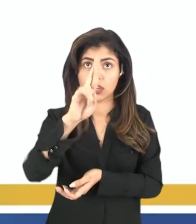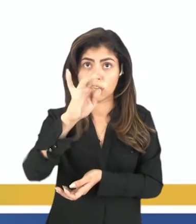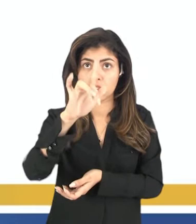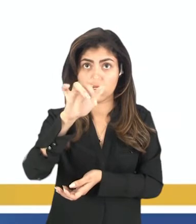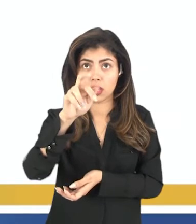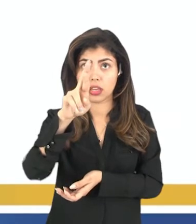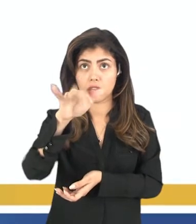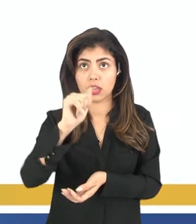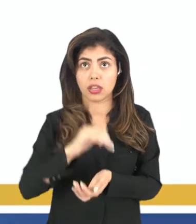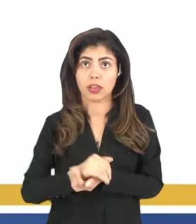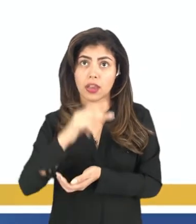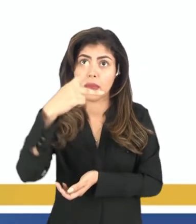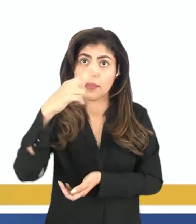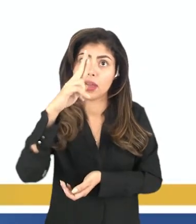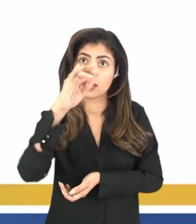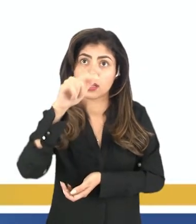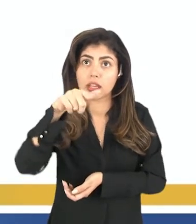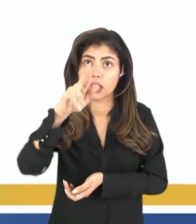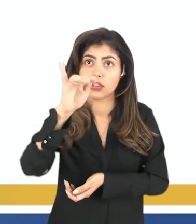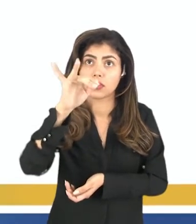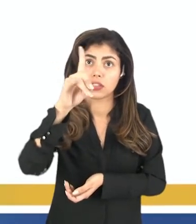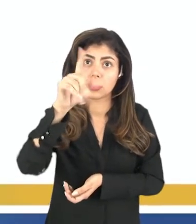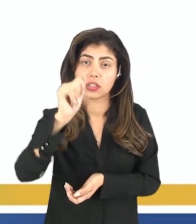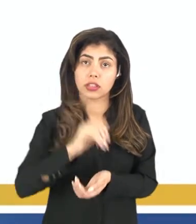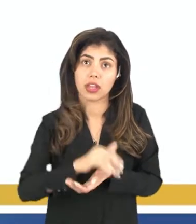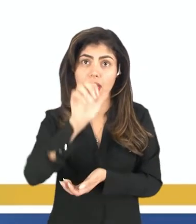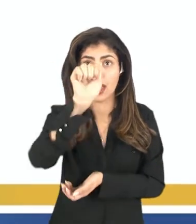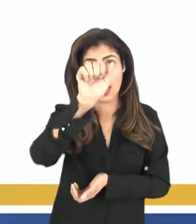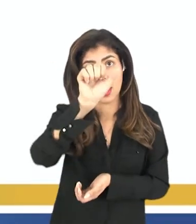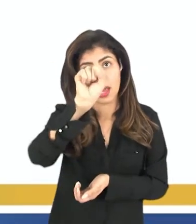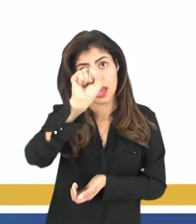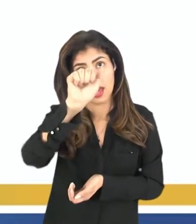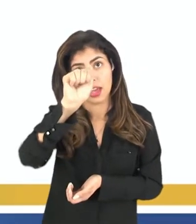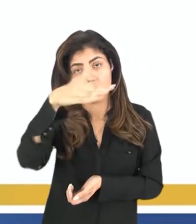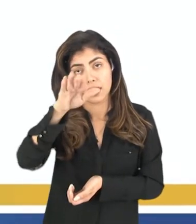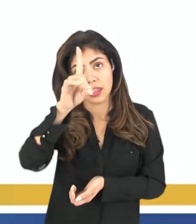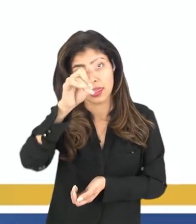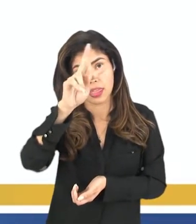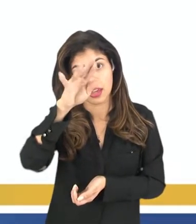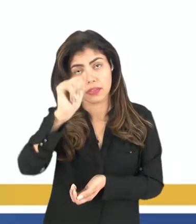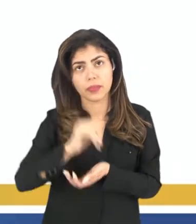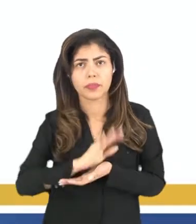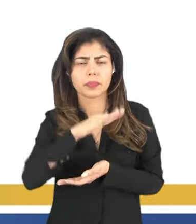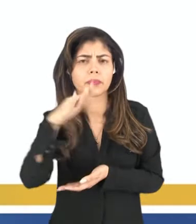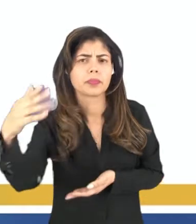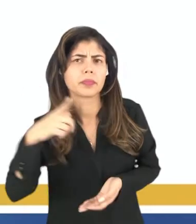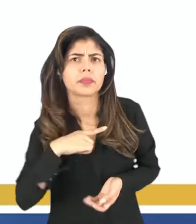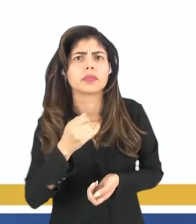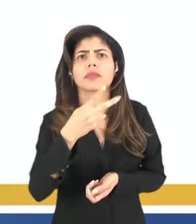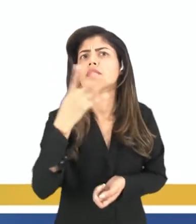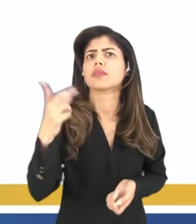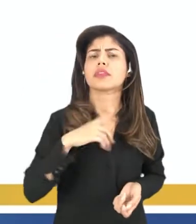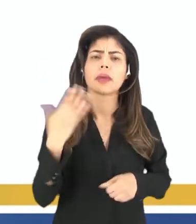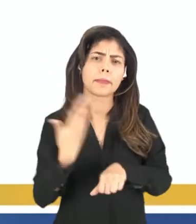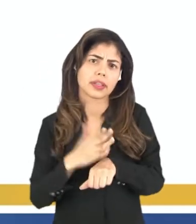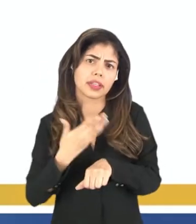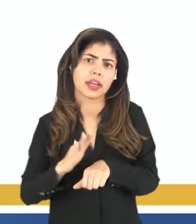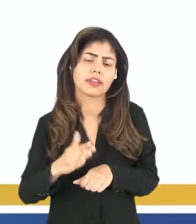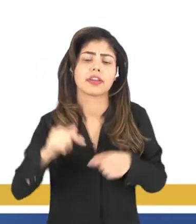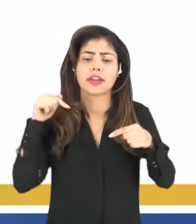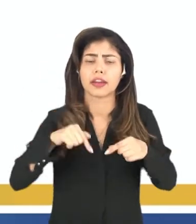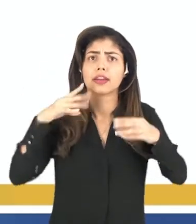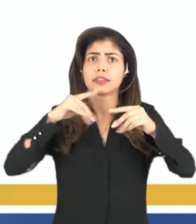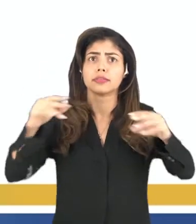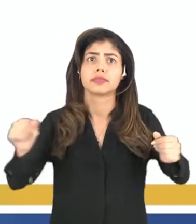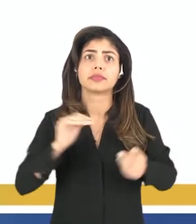aérea, o paraquedismo e a asa delta, né? E quantos os esportes praticados na terra,